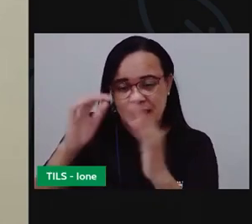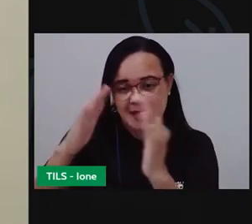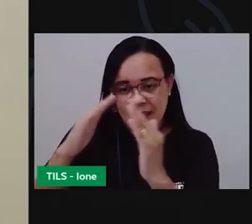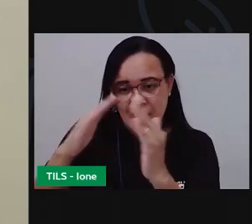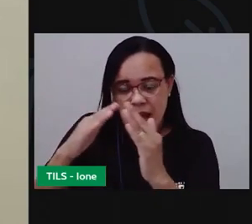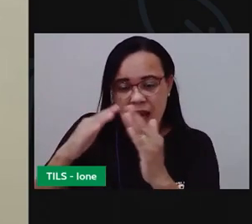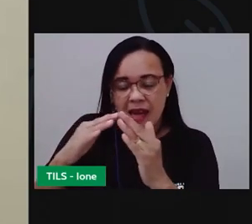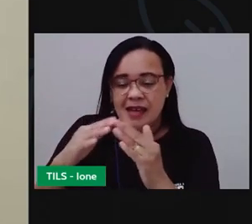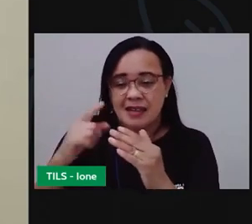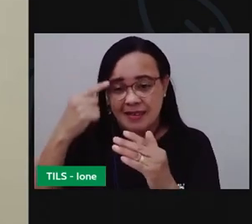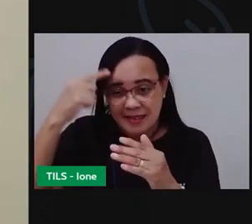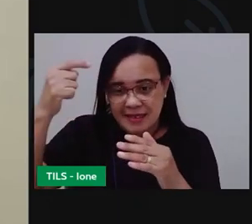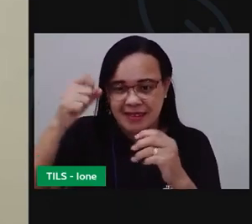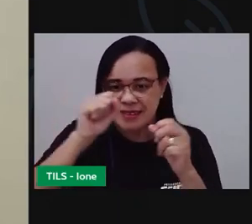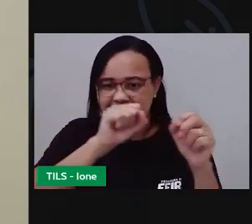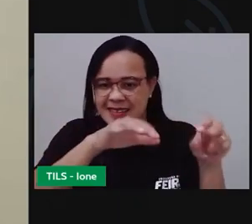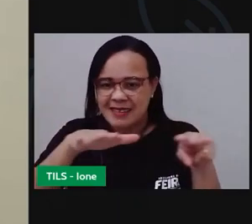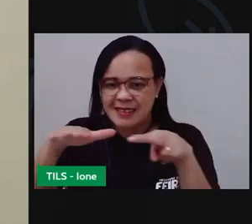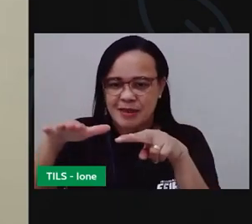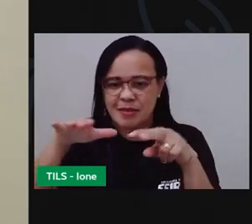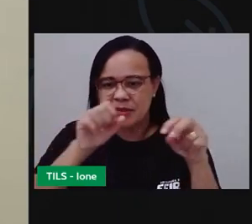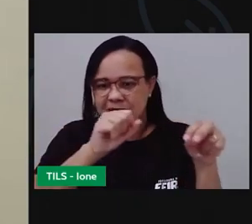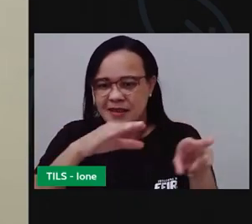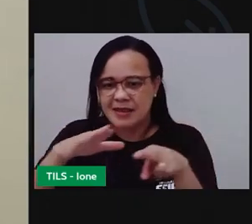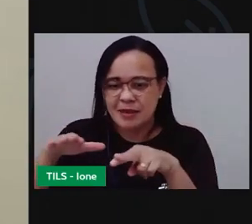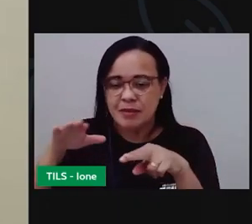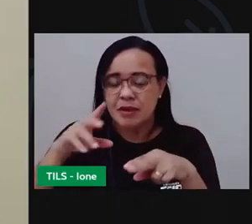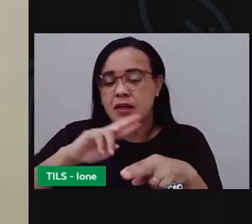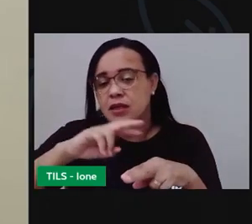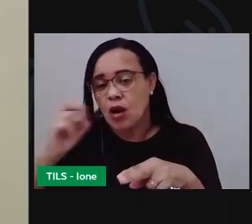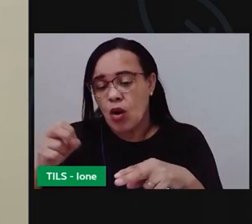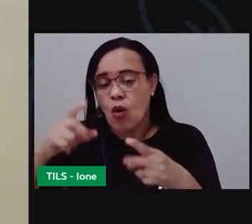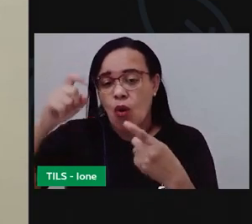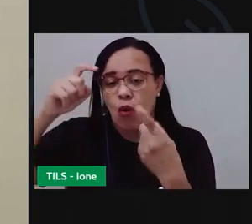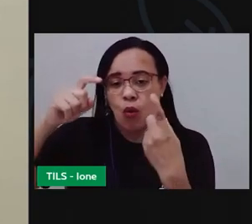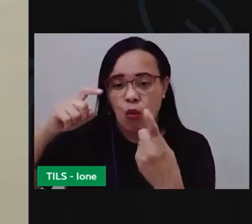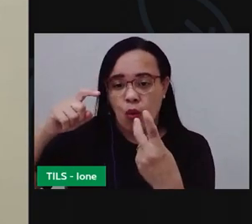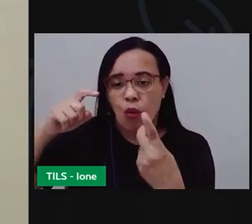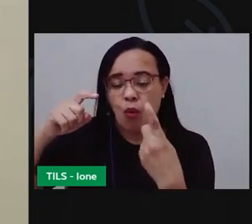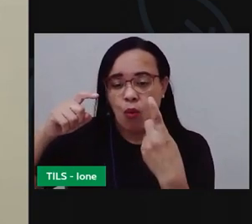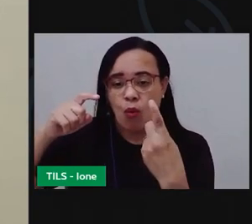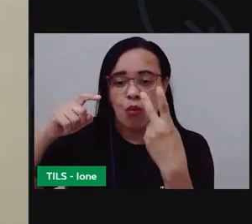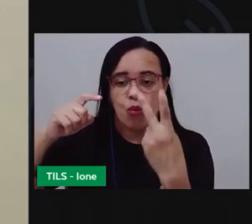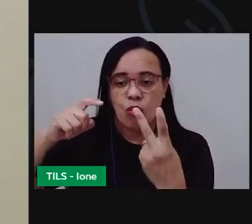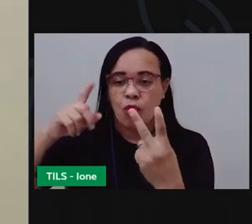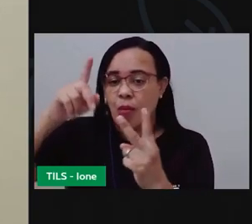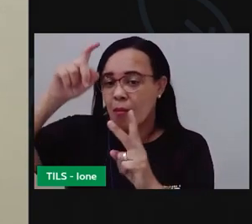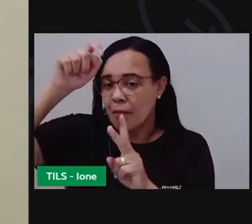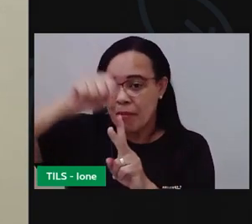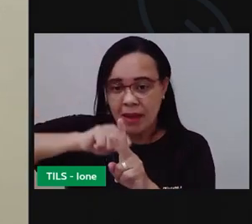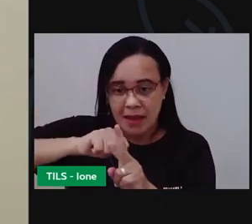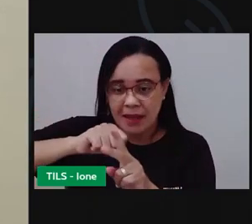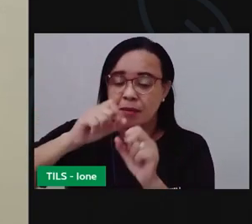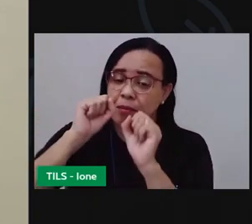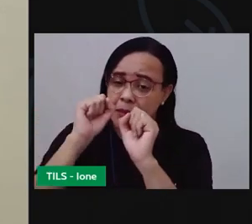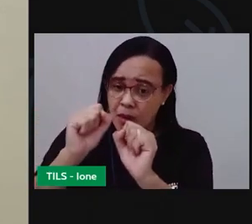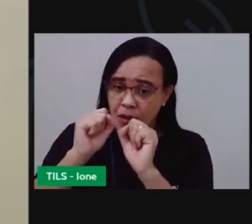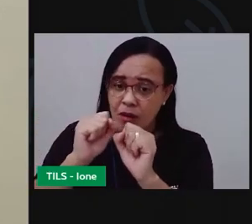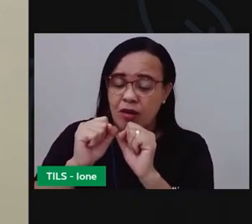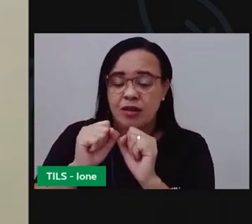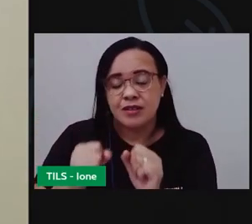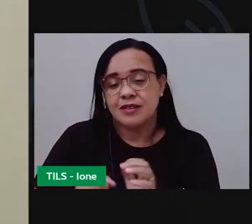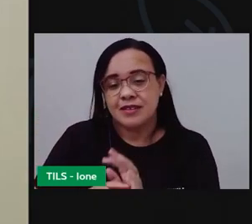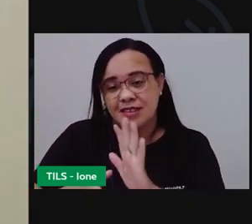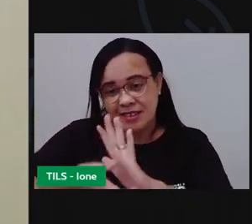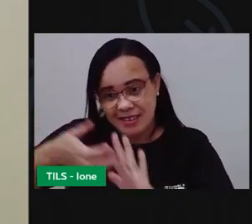dias depois de alguns meses dois ou três meses você pode retirar e usar para adubar as